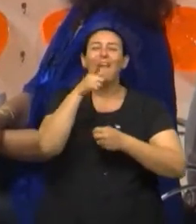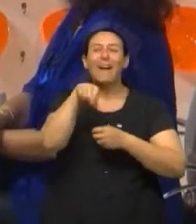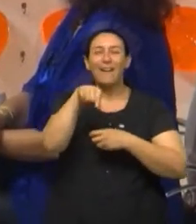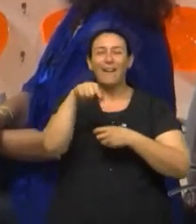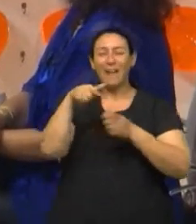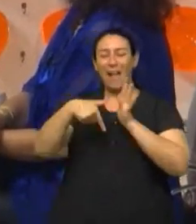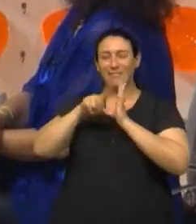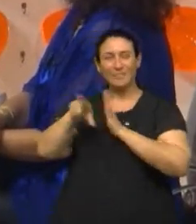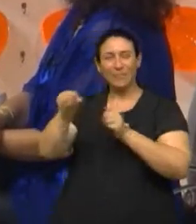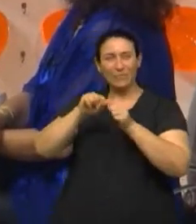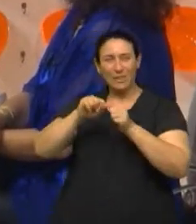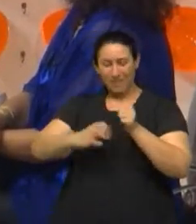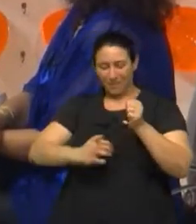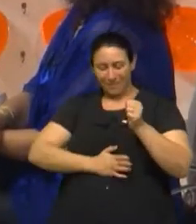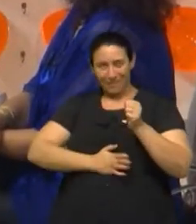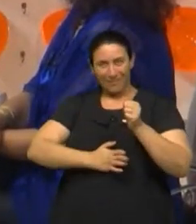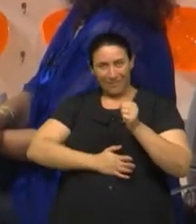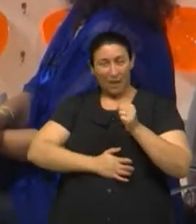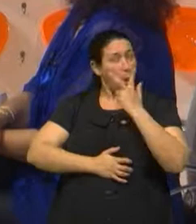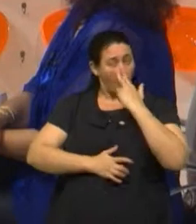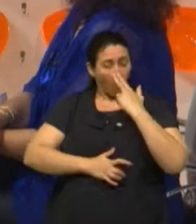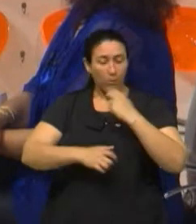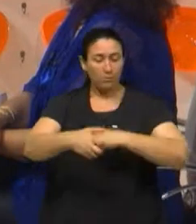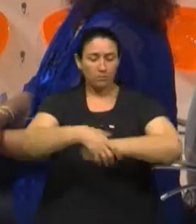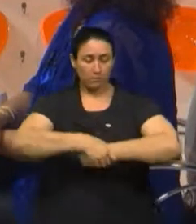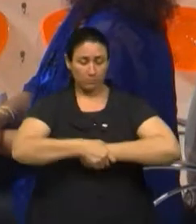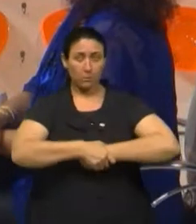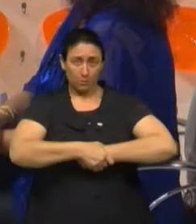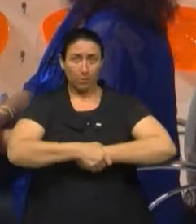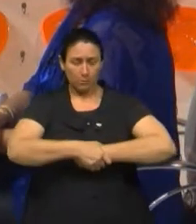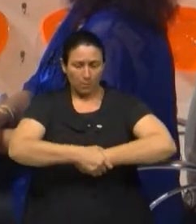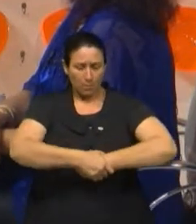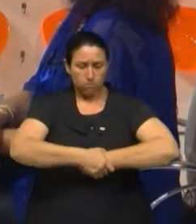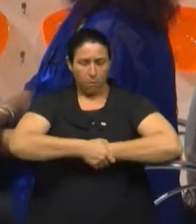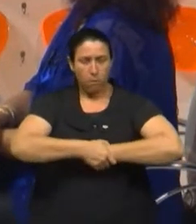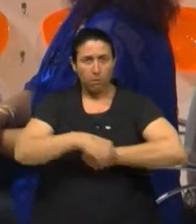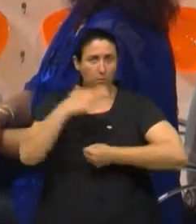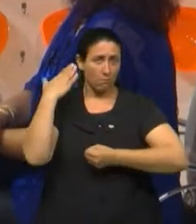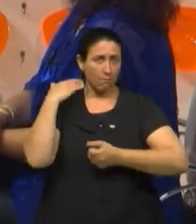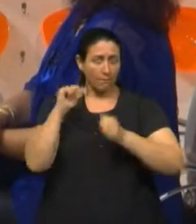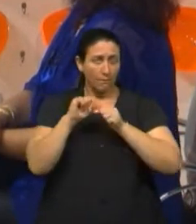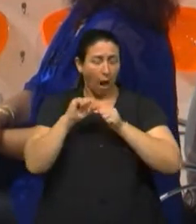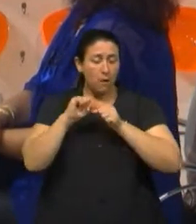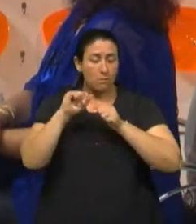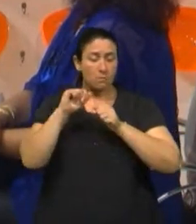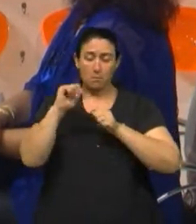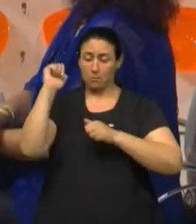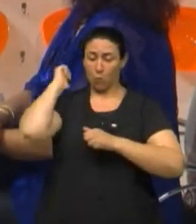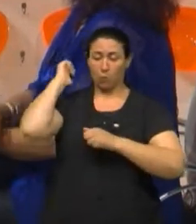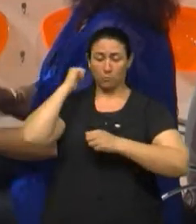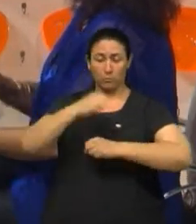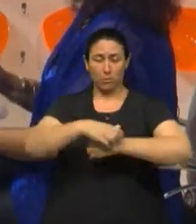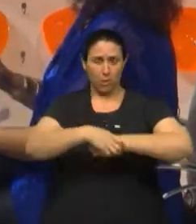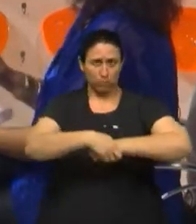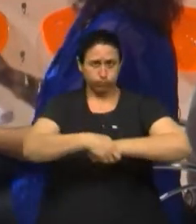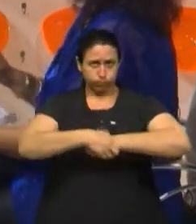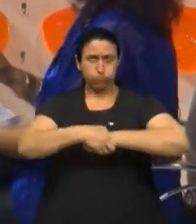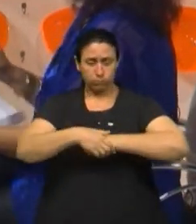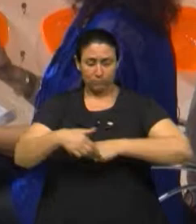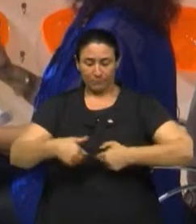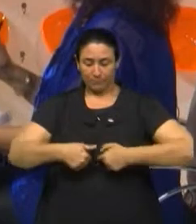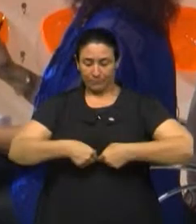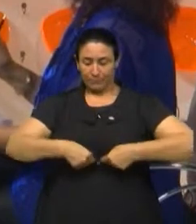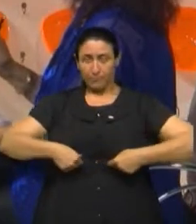manobra de Heimlich. Então a gente coloca aqui, atrás da vítima se posiciona e faz essa compressão, que é justamente para acionar essa região do